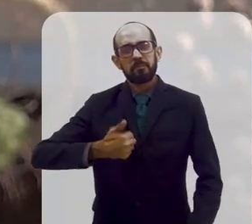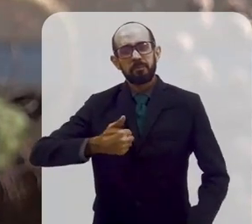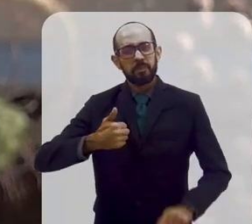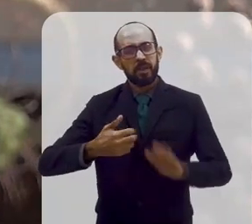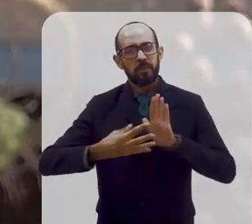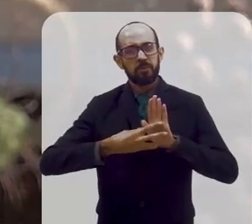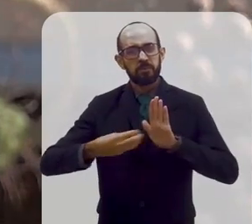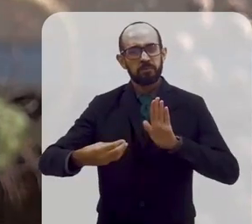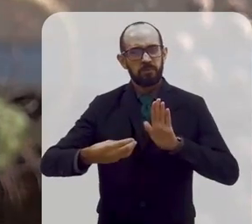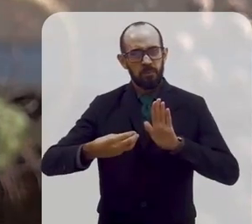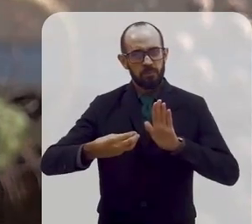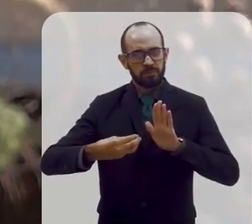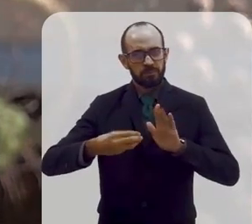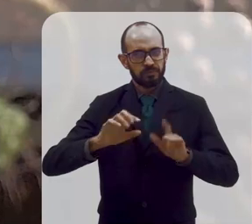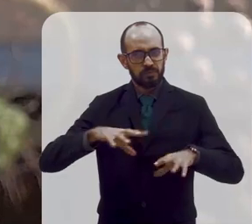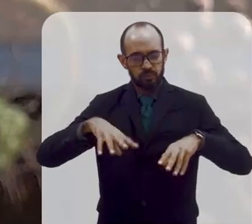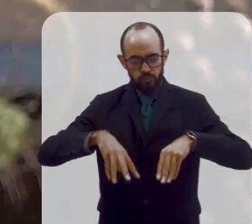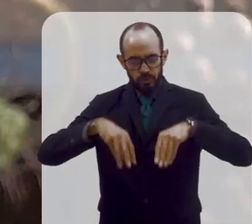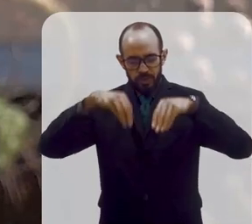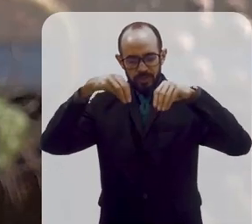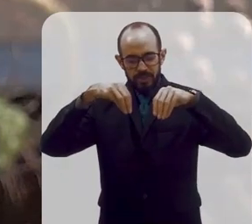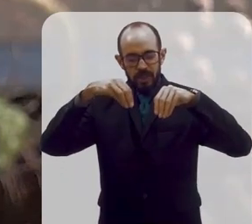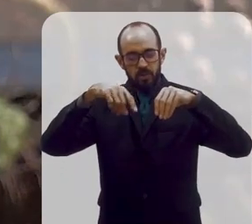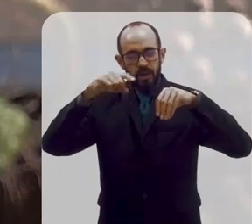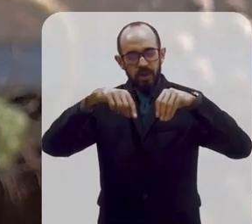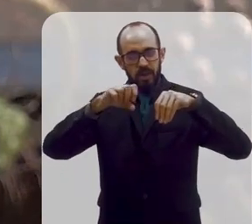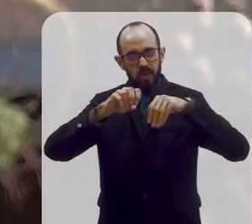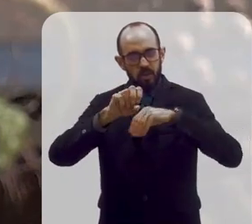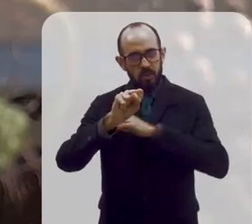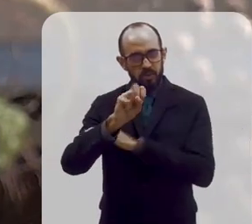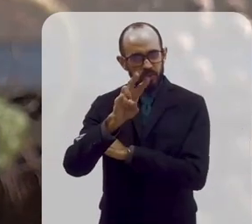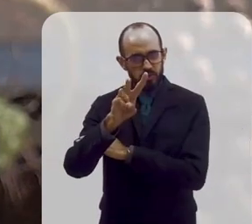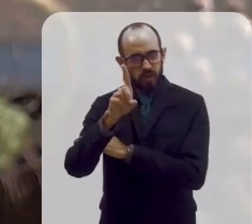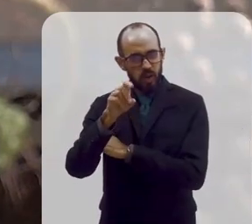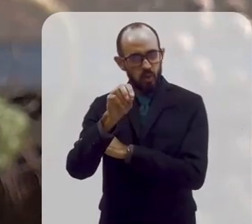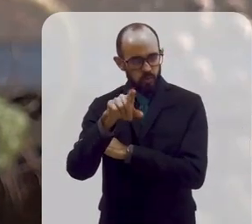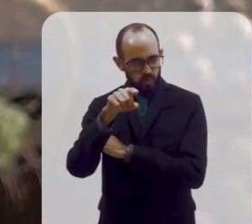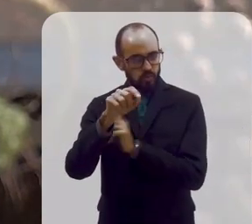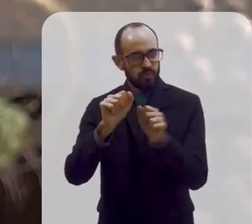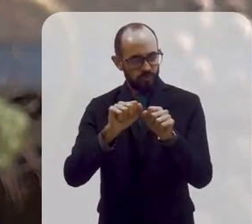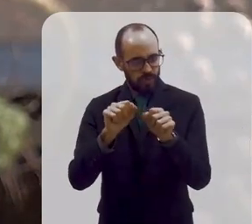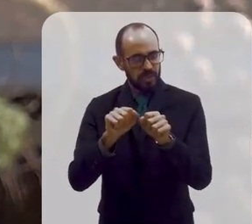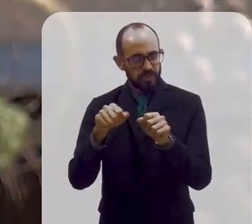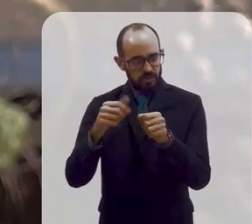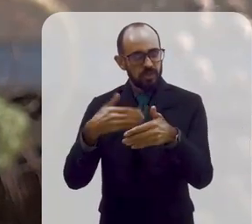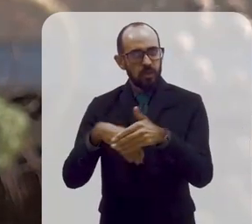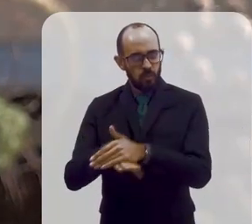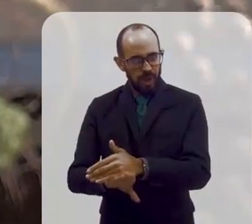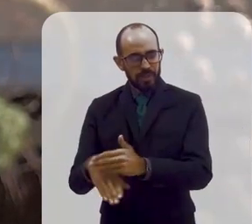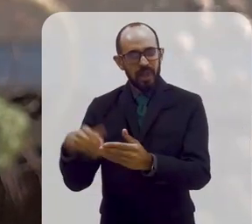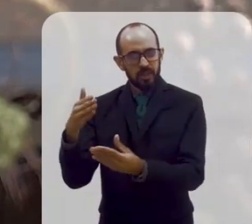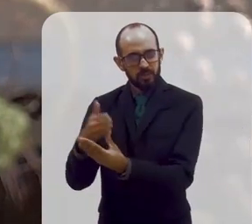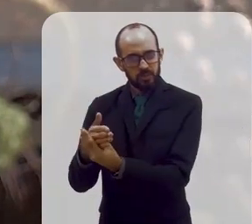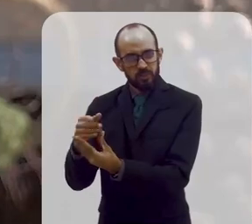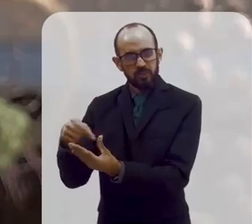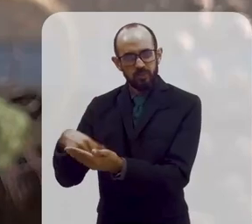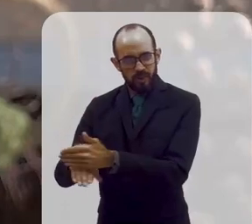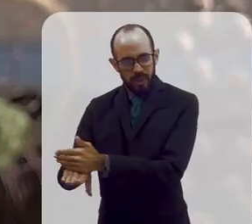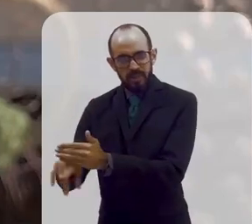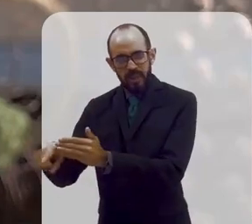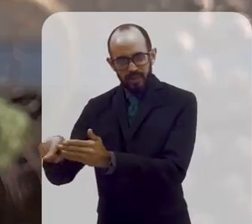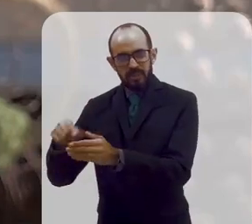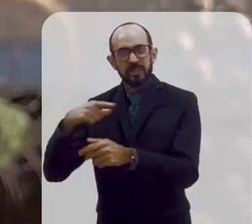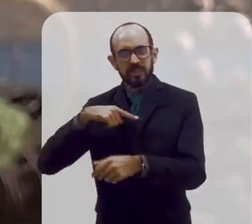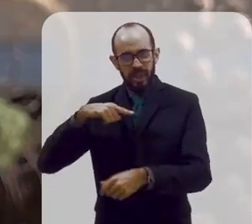primeiro croquis do castelo quem desenha o Oswaldo Cruz. Isso está guardado aqui no Departamento de Arquivo e Documentação da Casa de Oswaldo